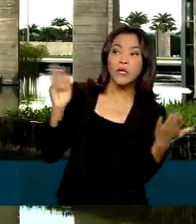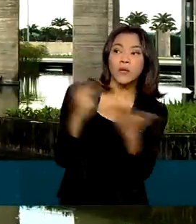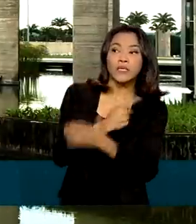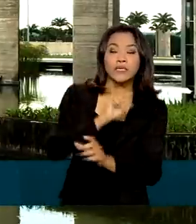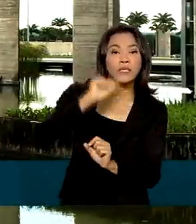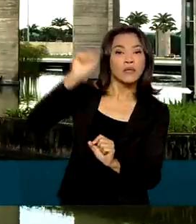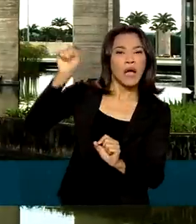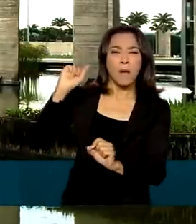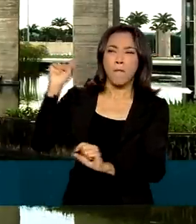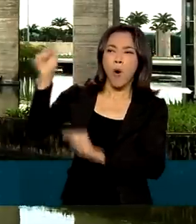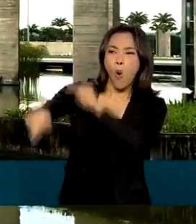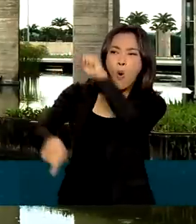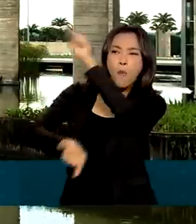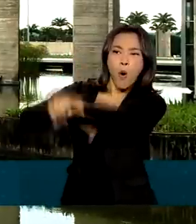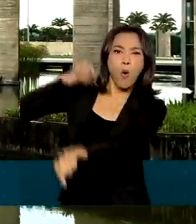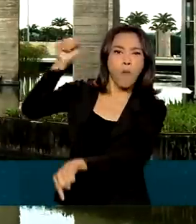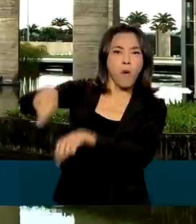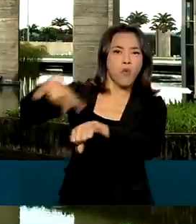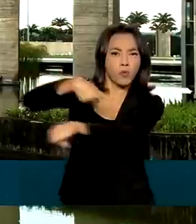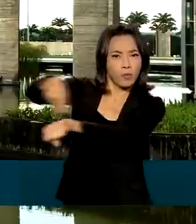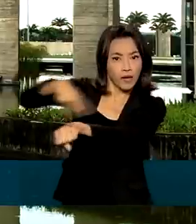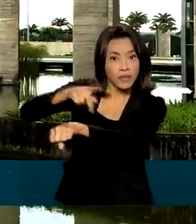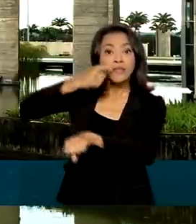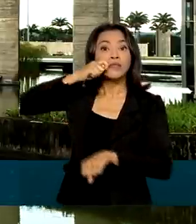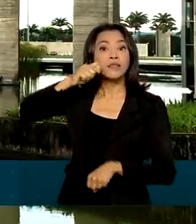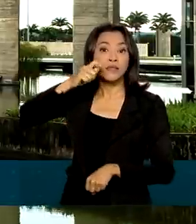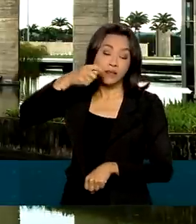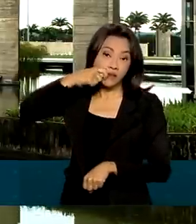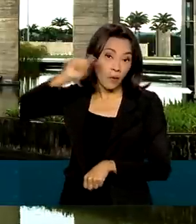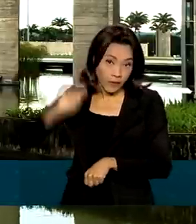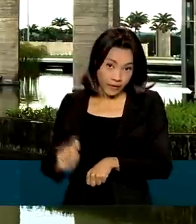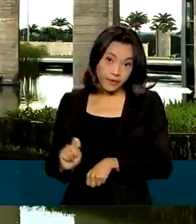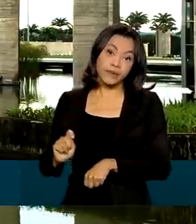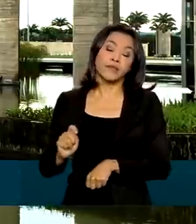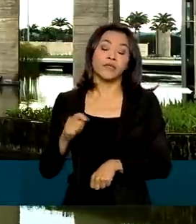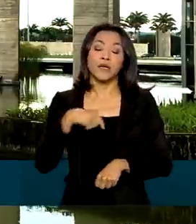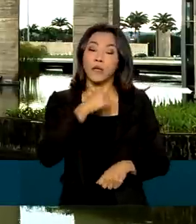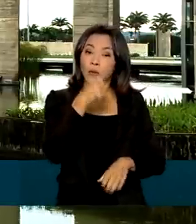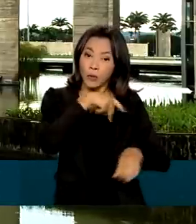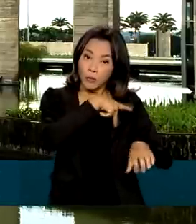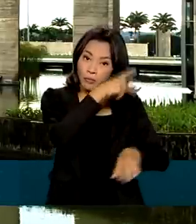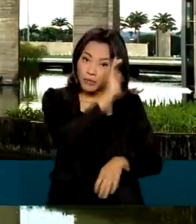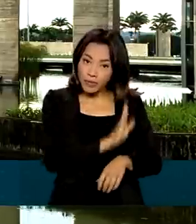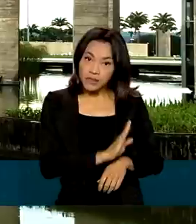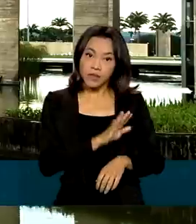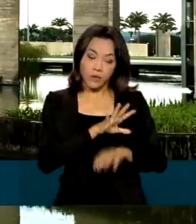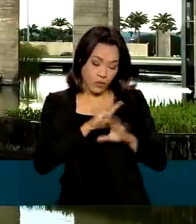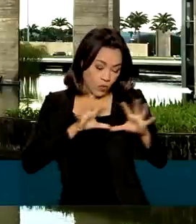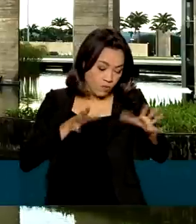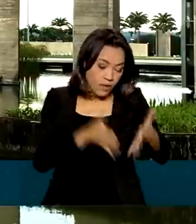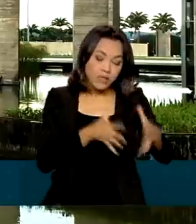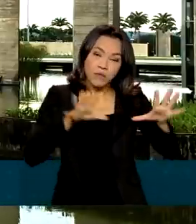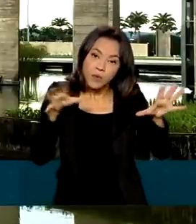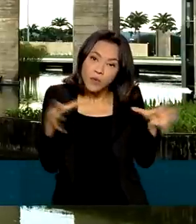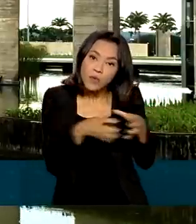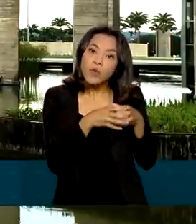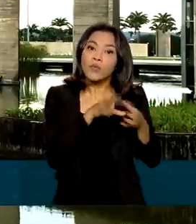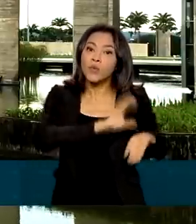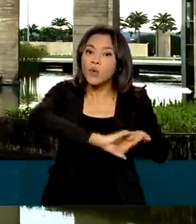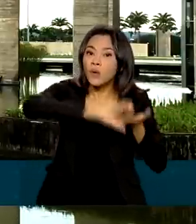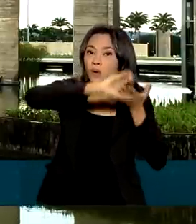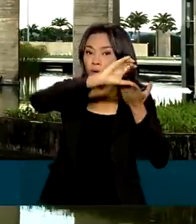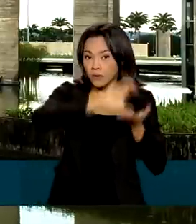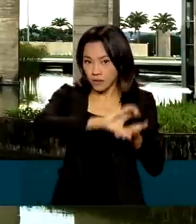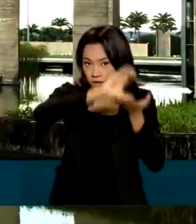Rússia à Ucrânia. Segundo o comunicado, o Brasil, como membro do Conselho de Segurança da Organização das